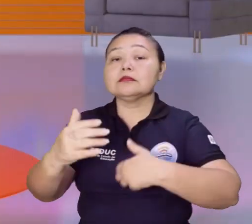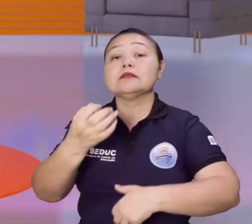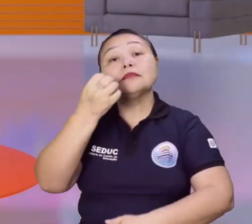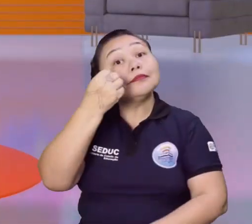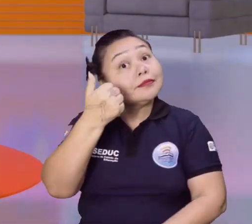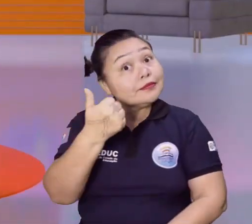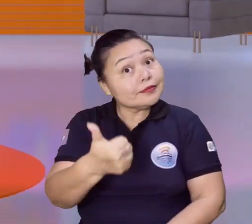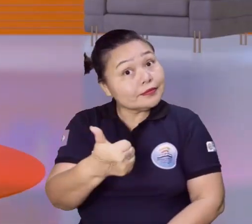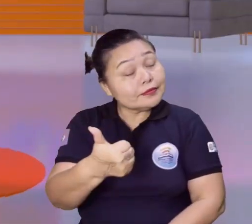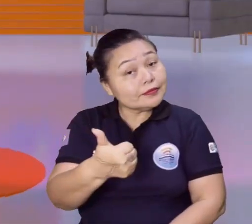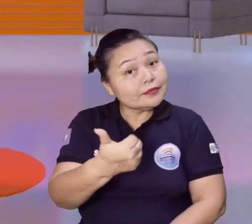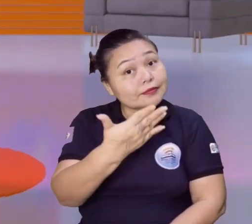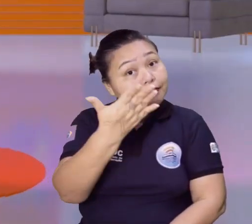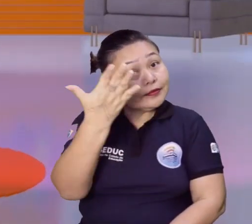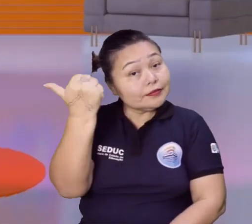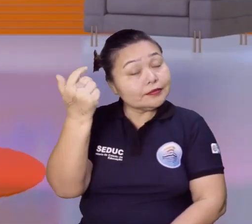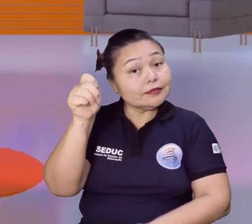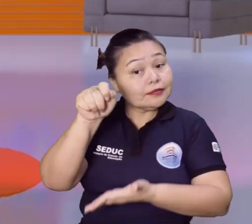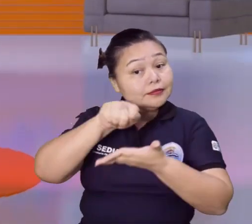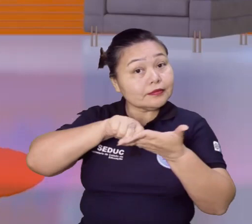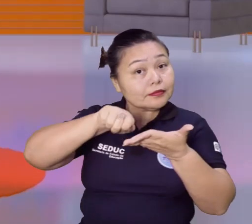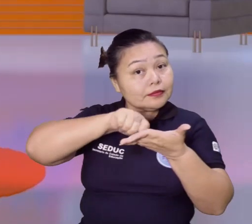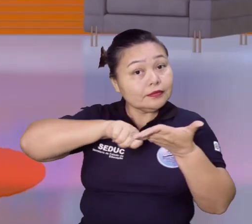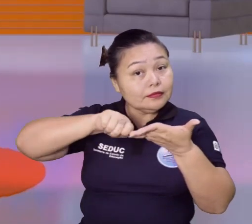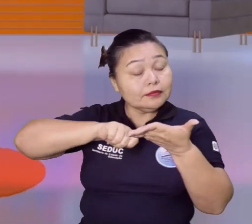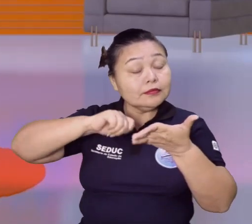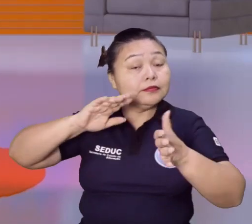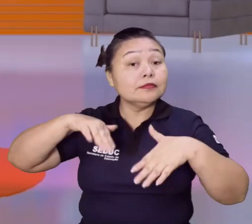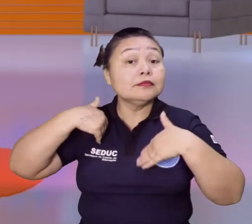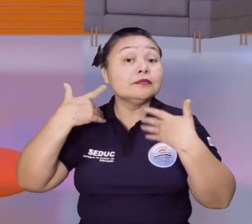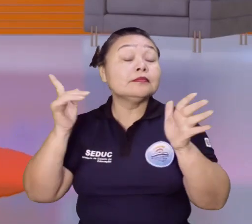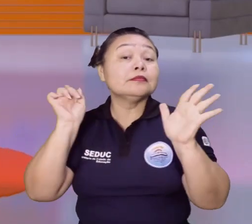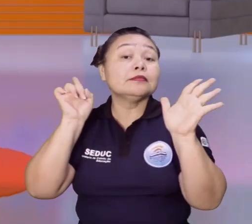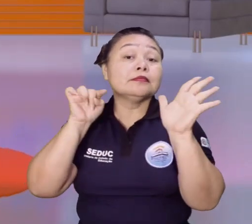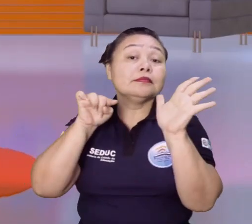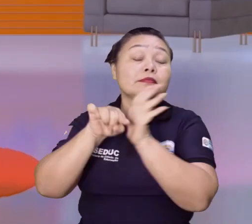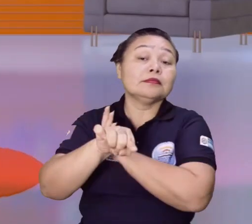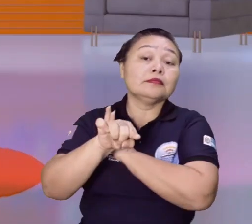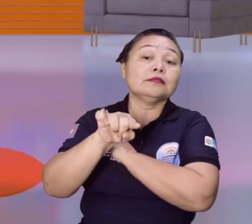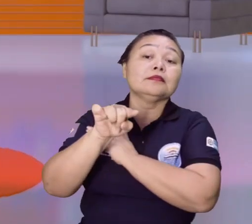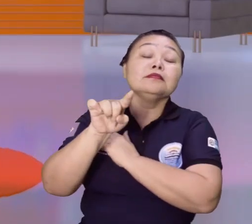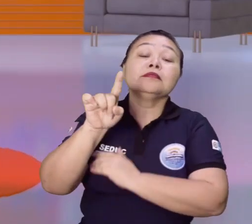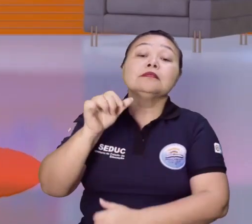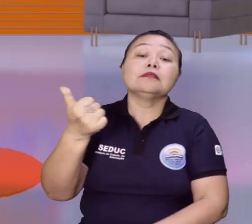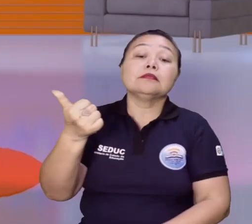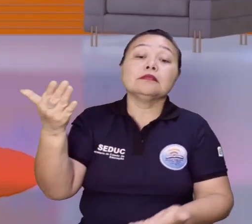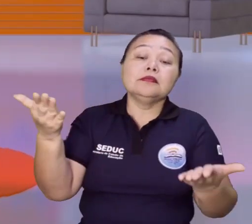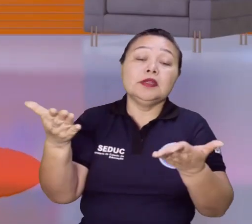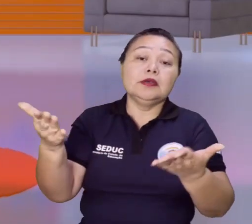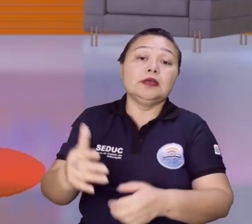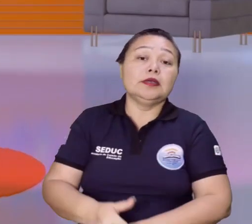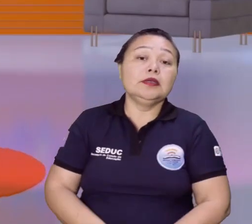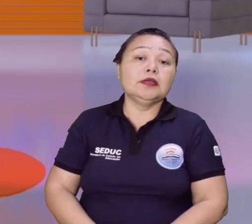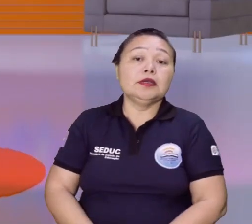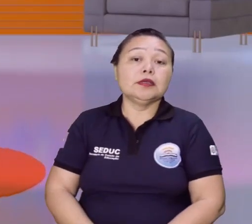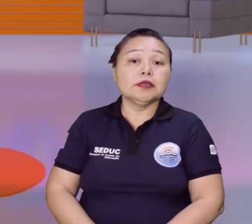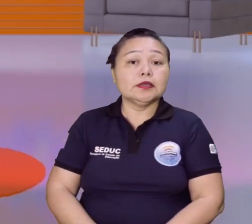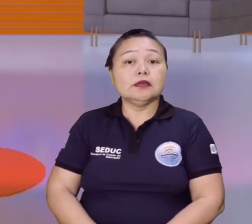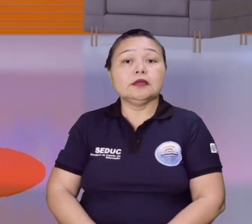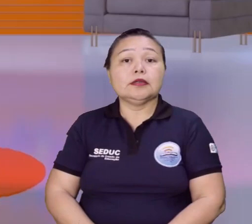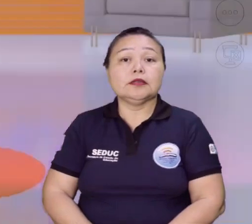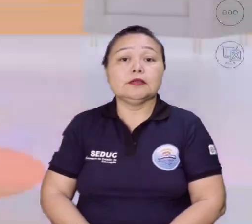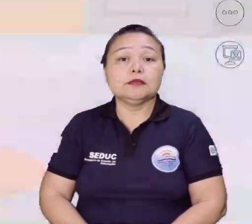bom? Então, aqui vamos para a nossa correção para a gente ver qual é a primeira questão da nossa aula de hoje. Vamos aqui entender.